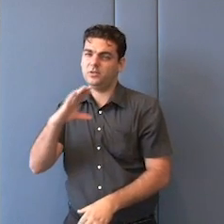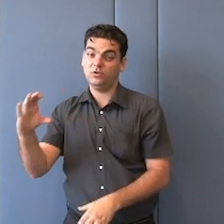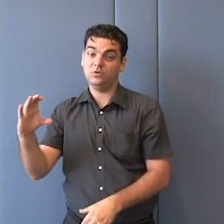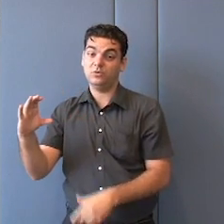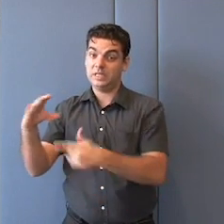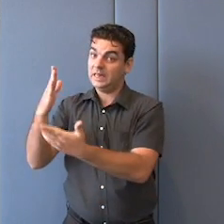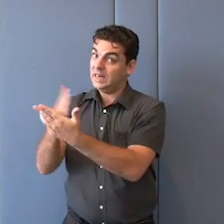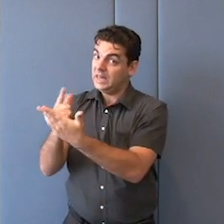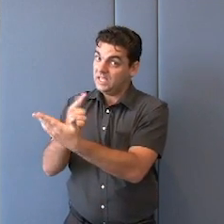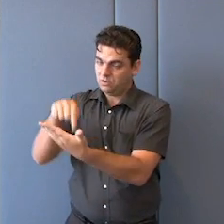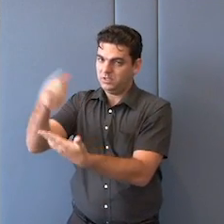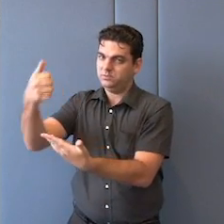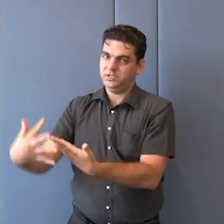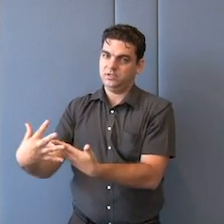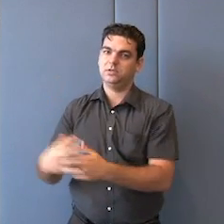livro dele. Bem,